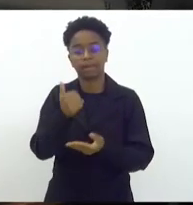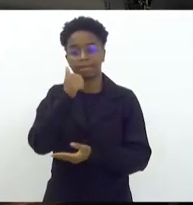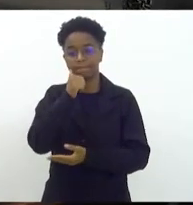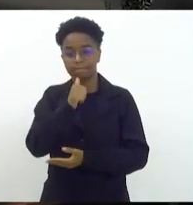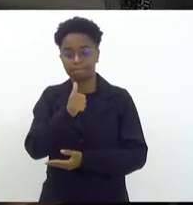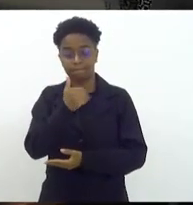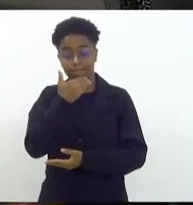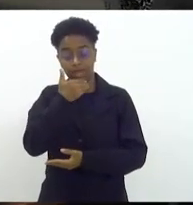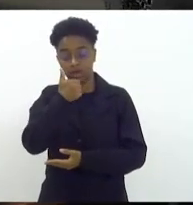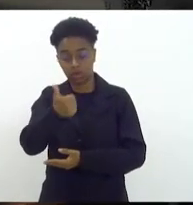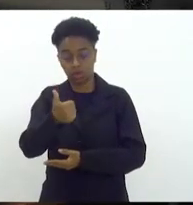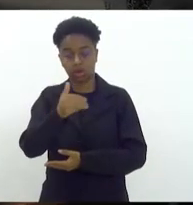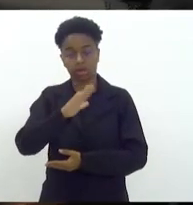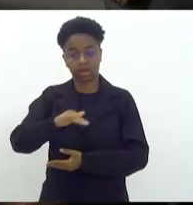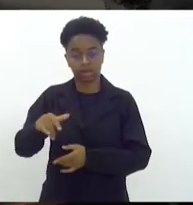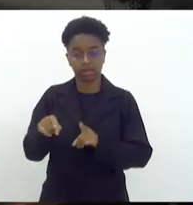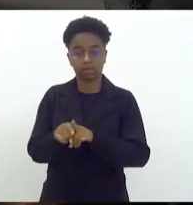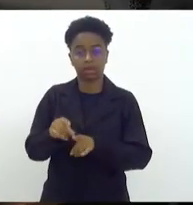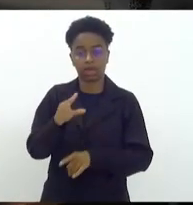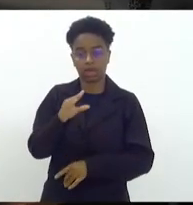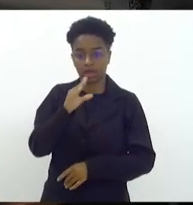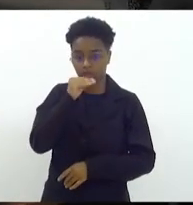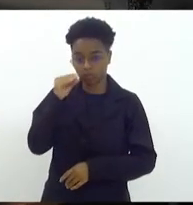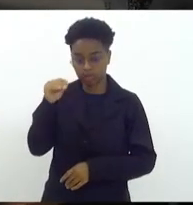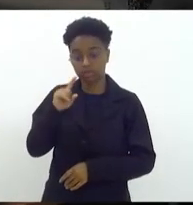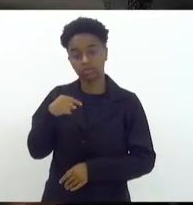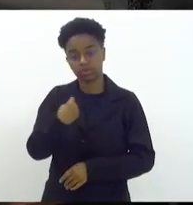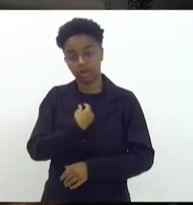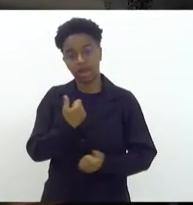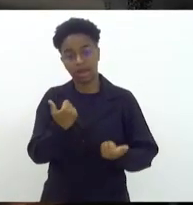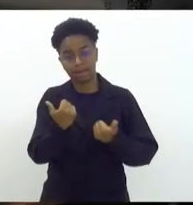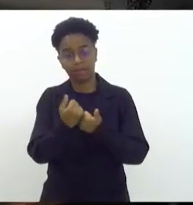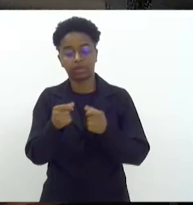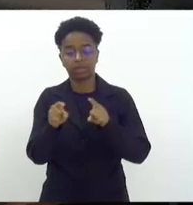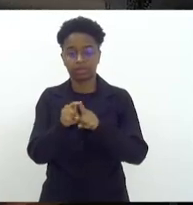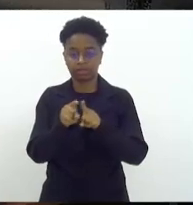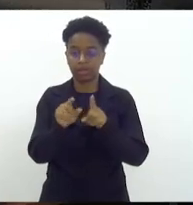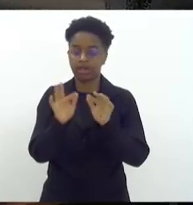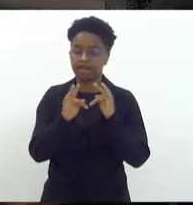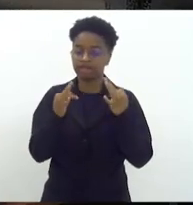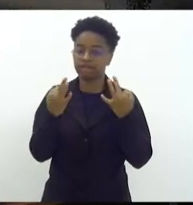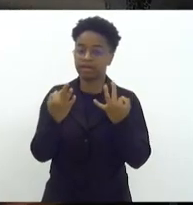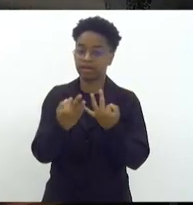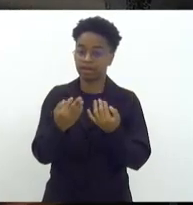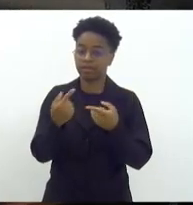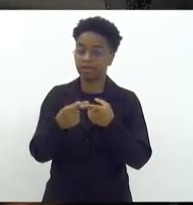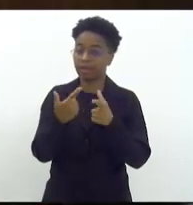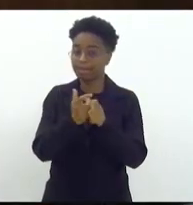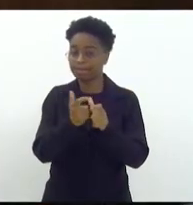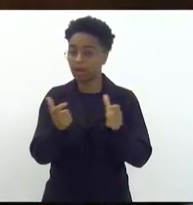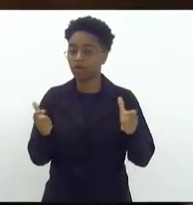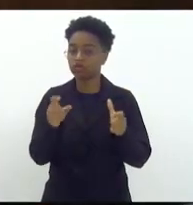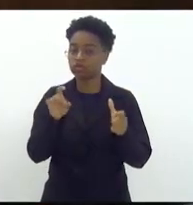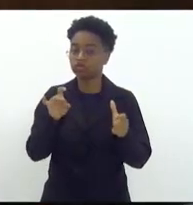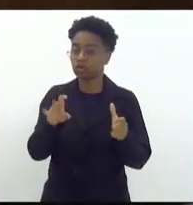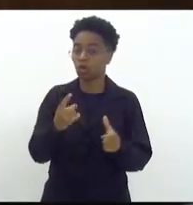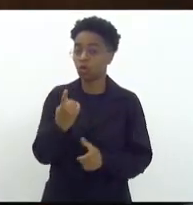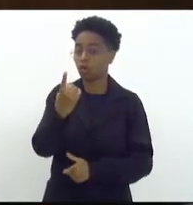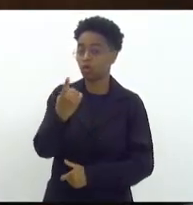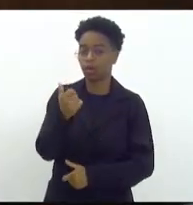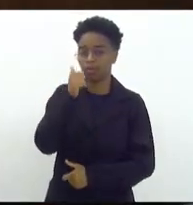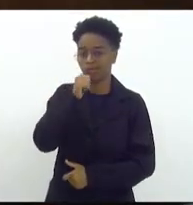adolescente, indiretamente, a gente também está fortalecendo uma família, muitas das vezes, conduzidas